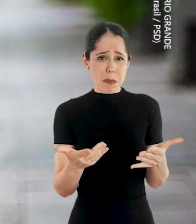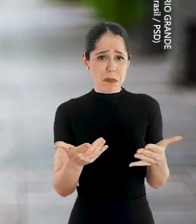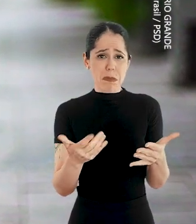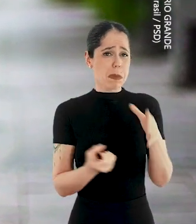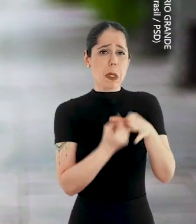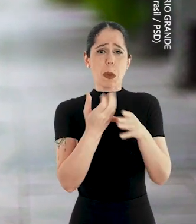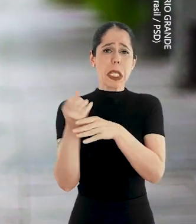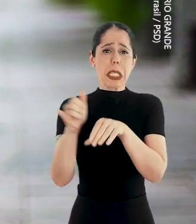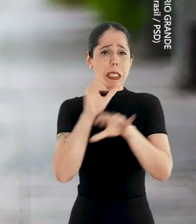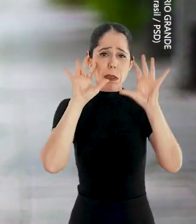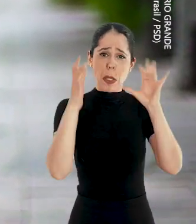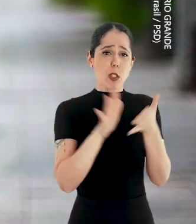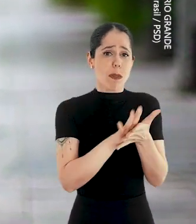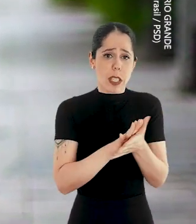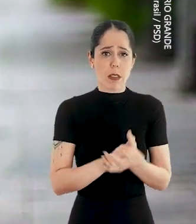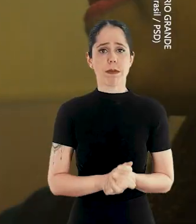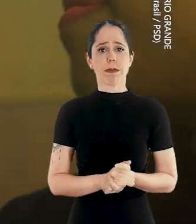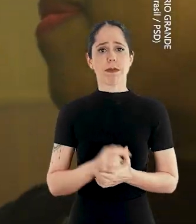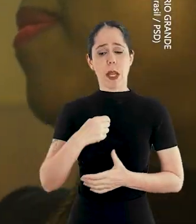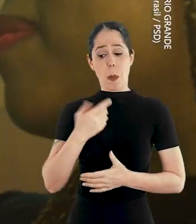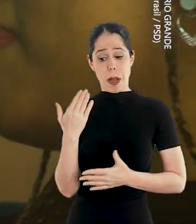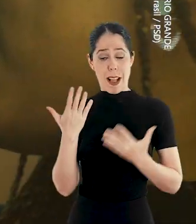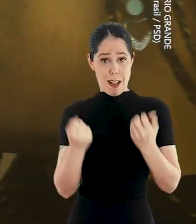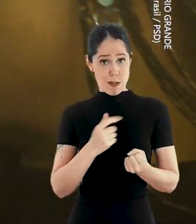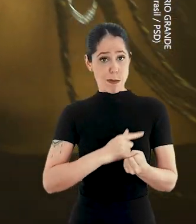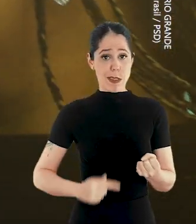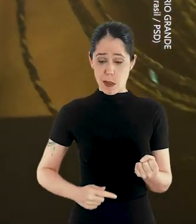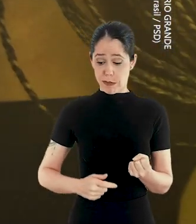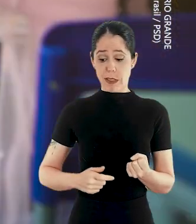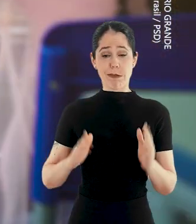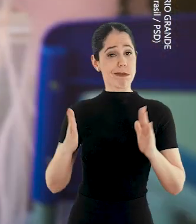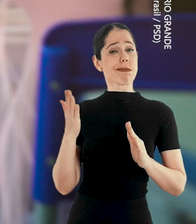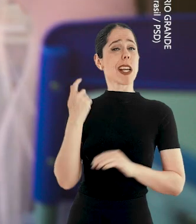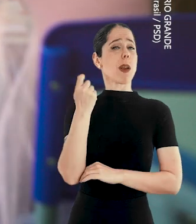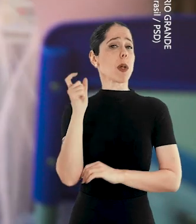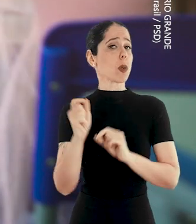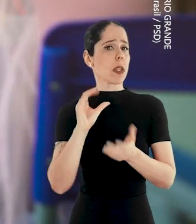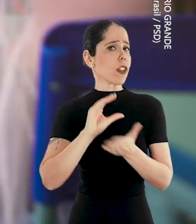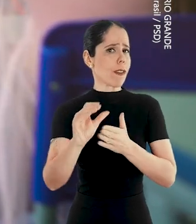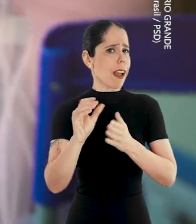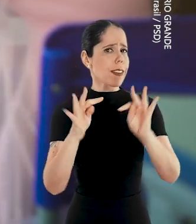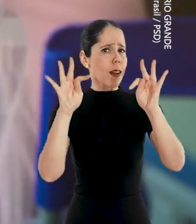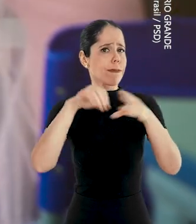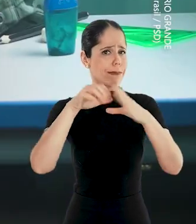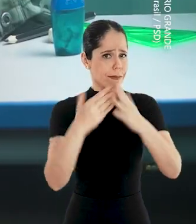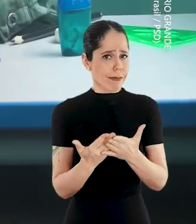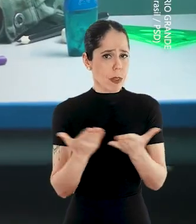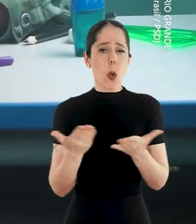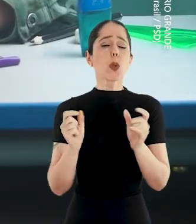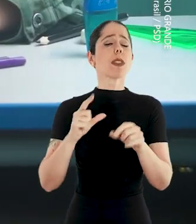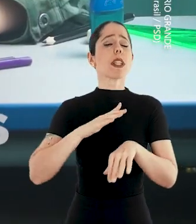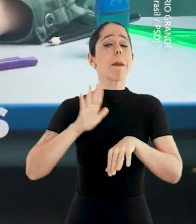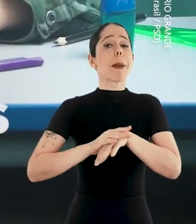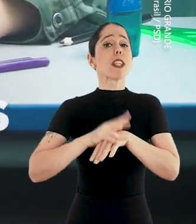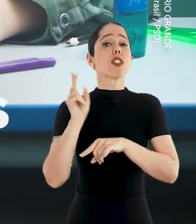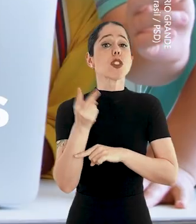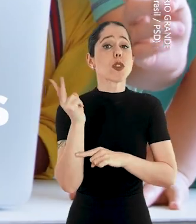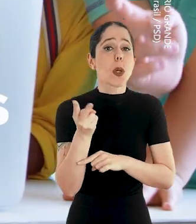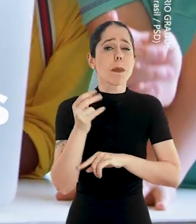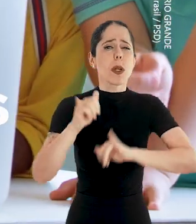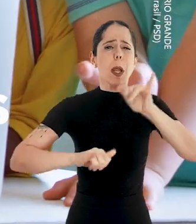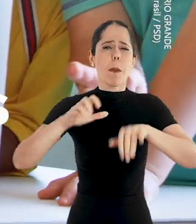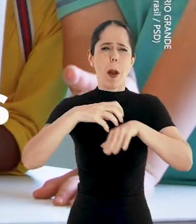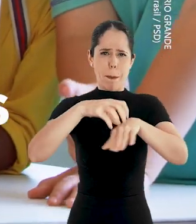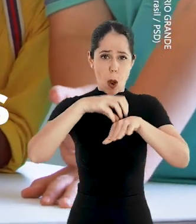problema, não criam soluções. Quando eu assumi o governo, o Rio Grande não investia na tecnologia das escolas. Hoje, são mais de